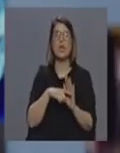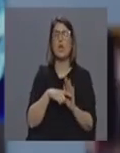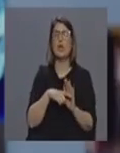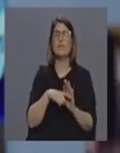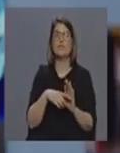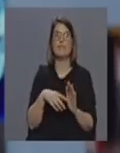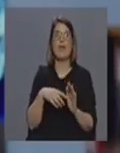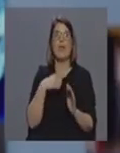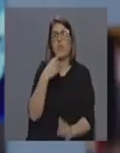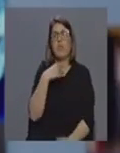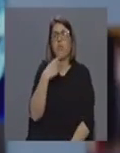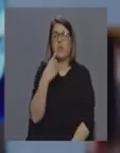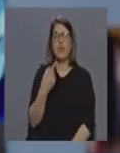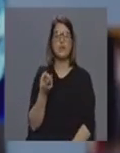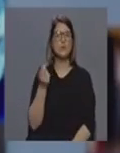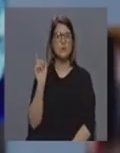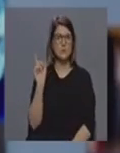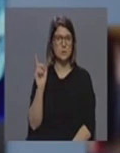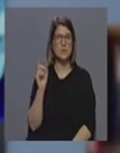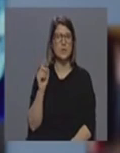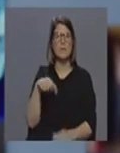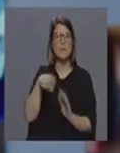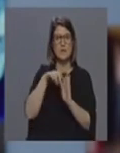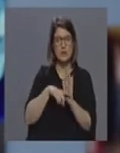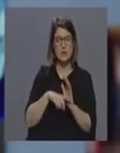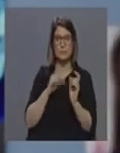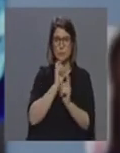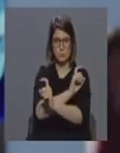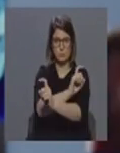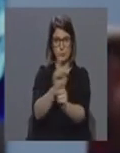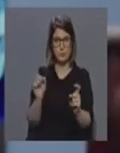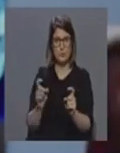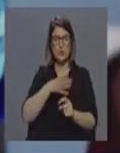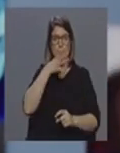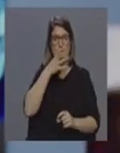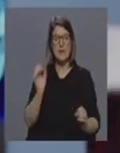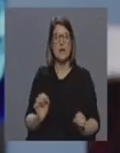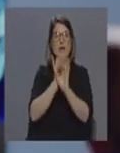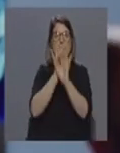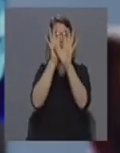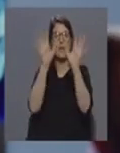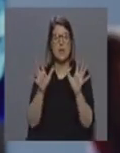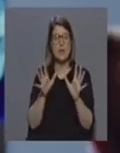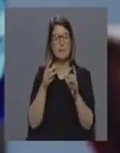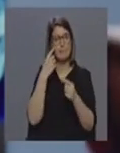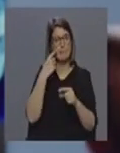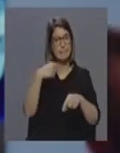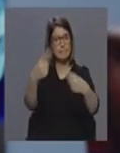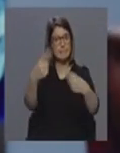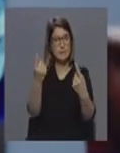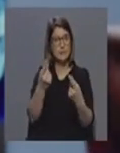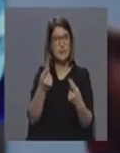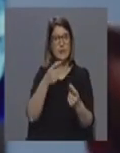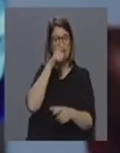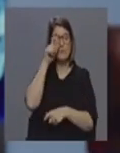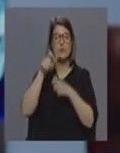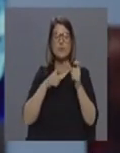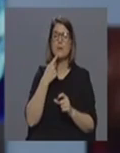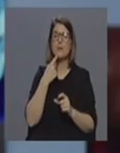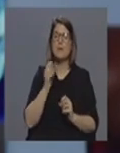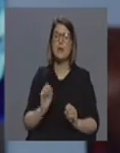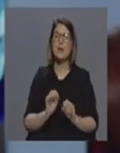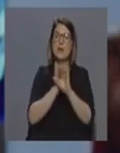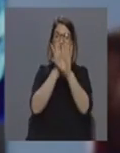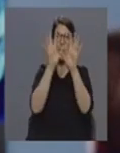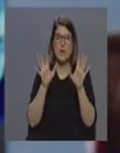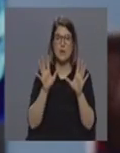estamos a anunciar medidas a comunicá-las a esclarecê-las entanto a transmiti-las de maneira que entanto as pessoas compreendam que isto está